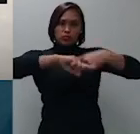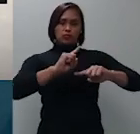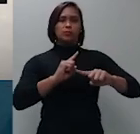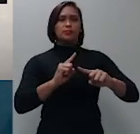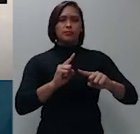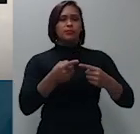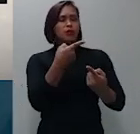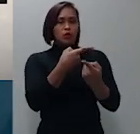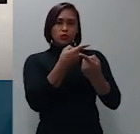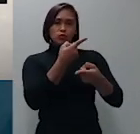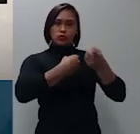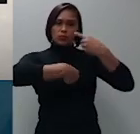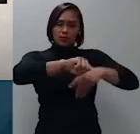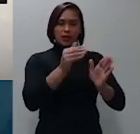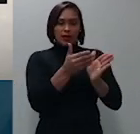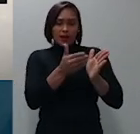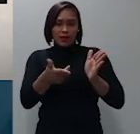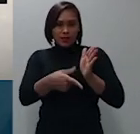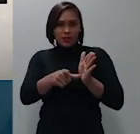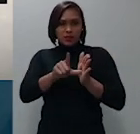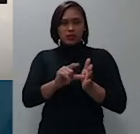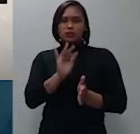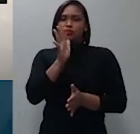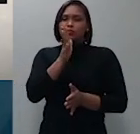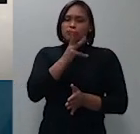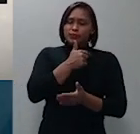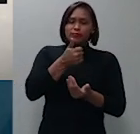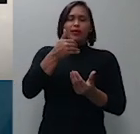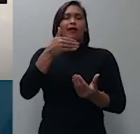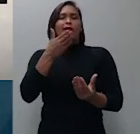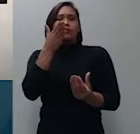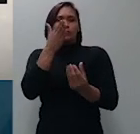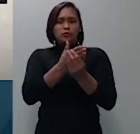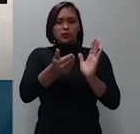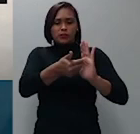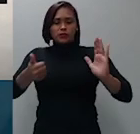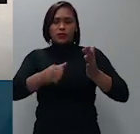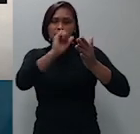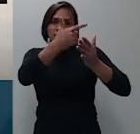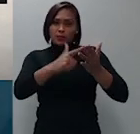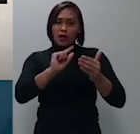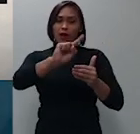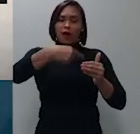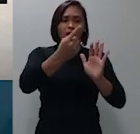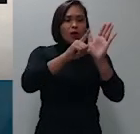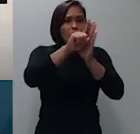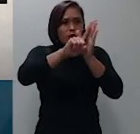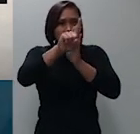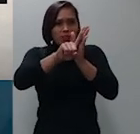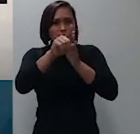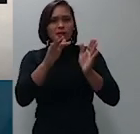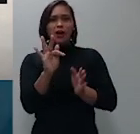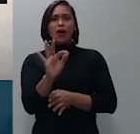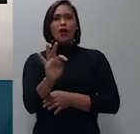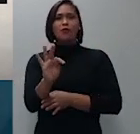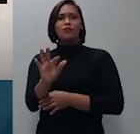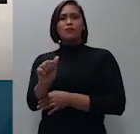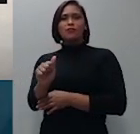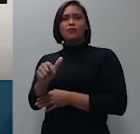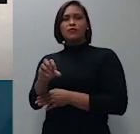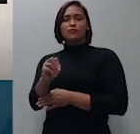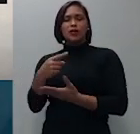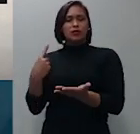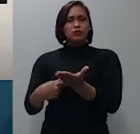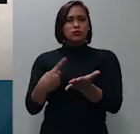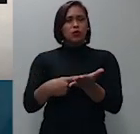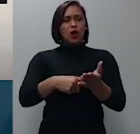preliminar de sobrestamento do processo com retirada de pauta faço o exame do fato superveniente consistente no acordo homologado